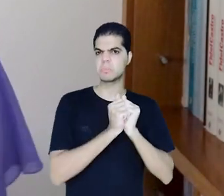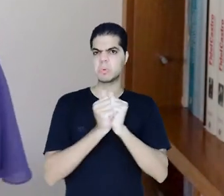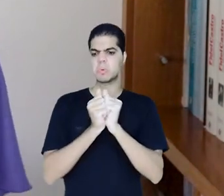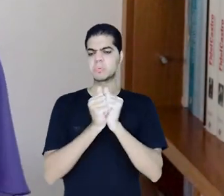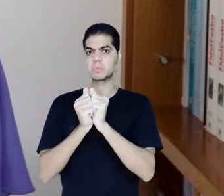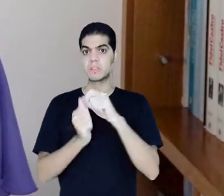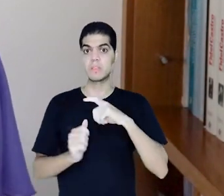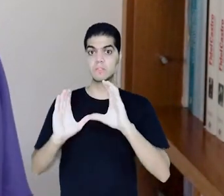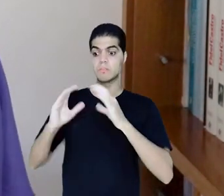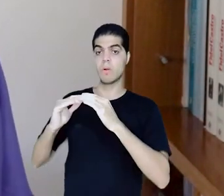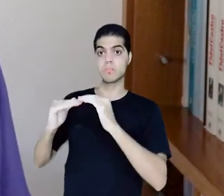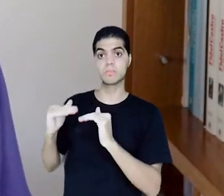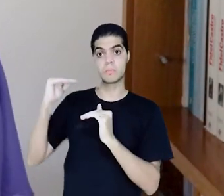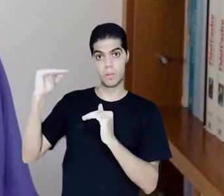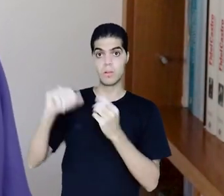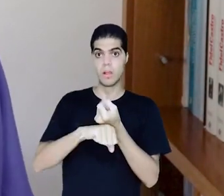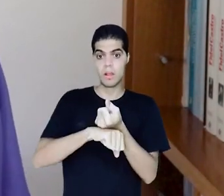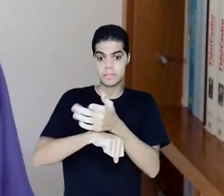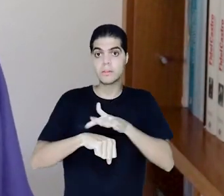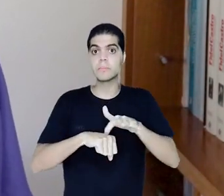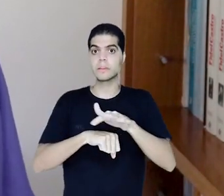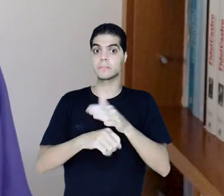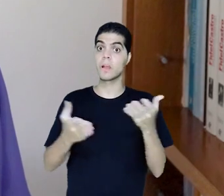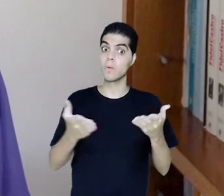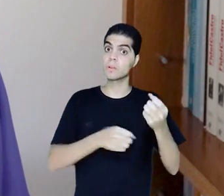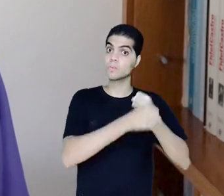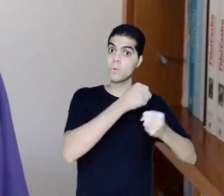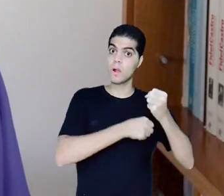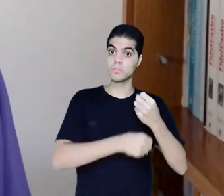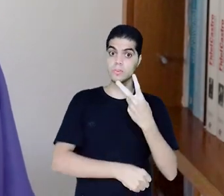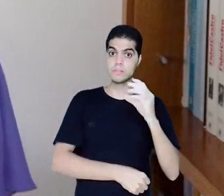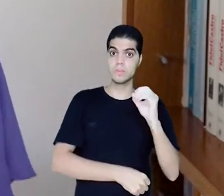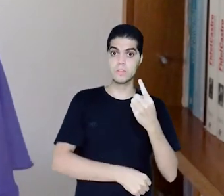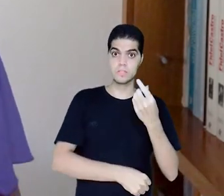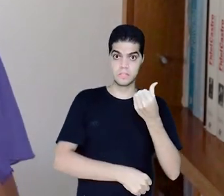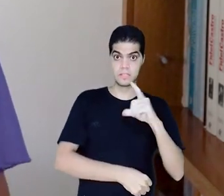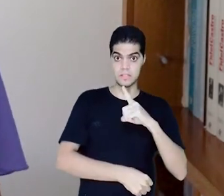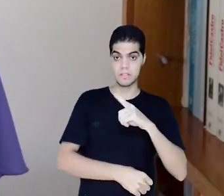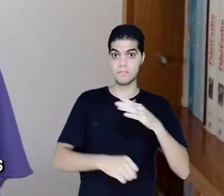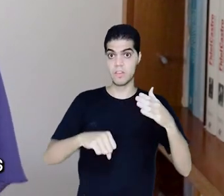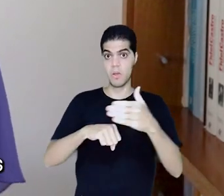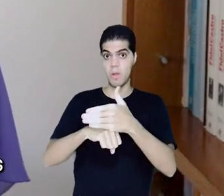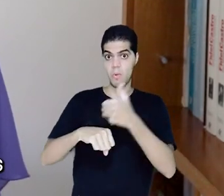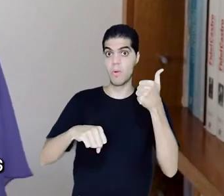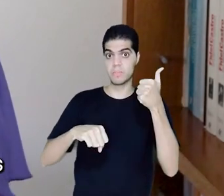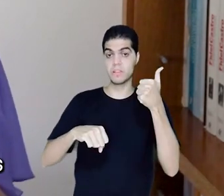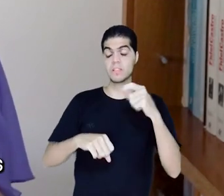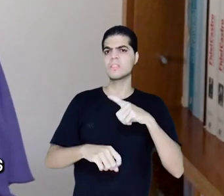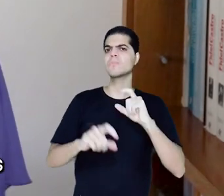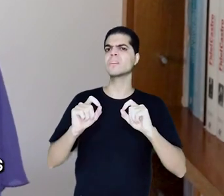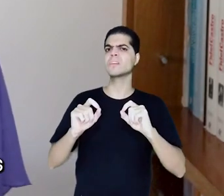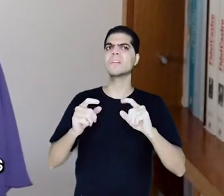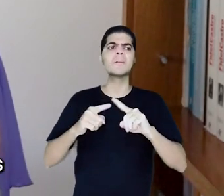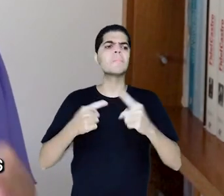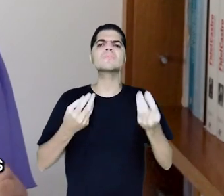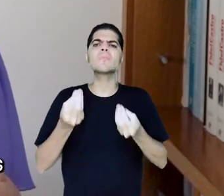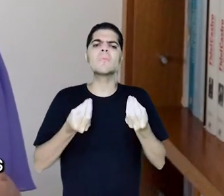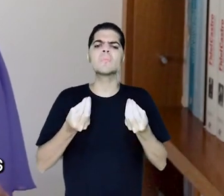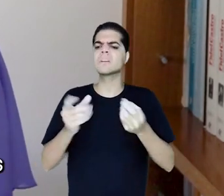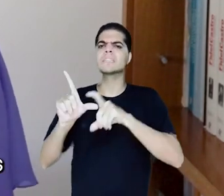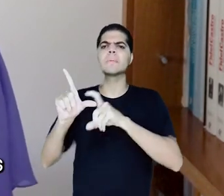neoliberais agora, depois do golpe de 2016. O fato é que não haverá